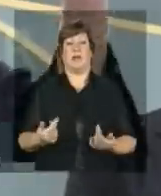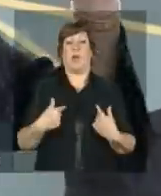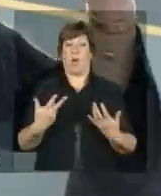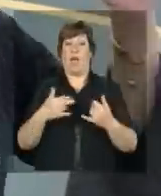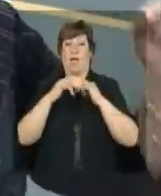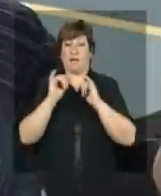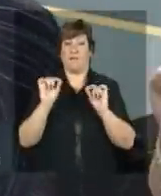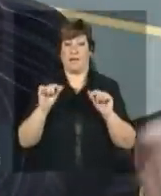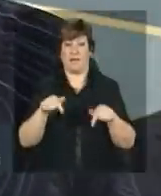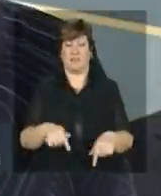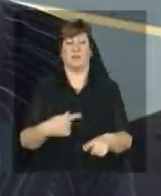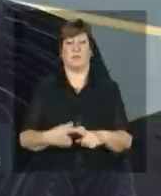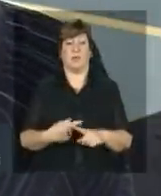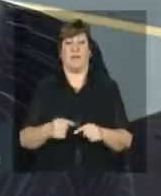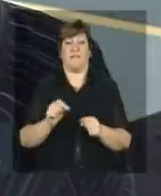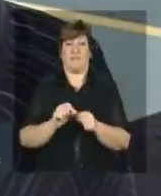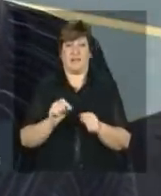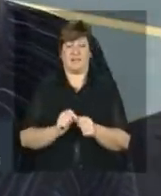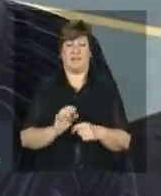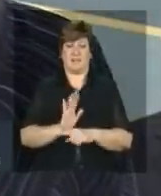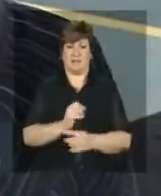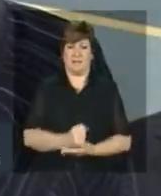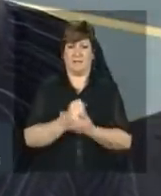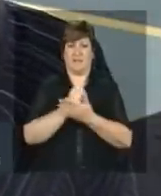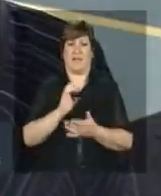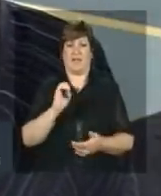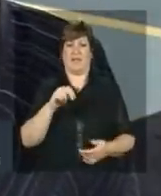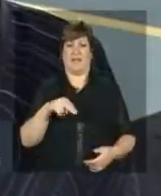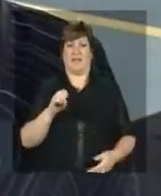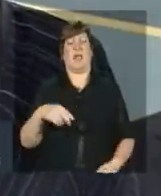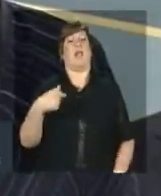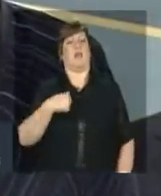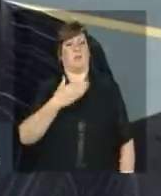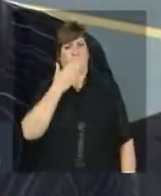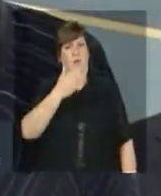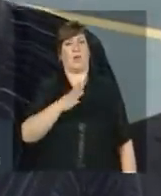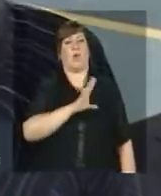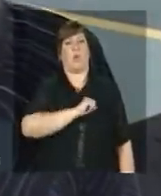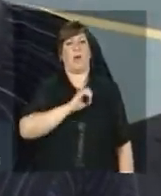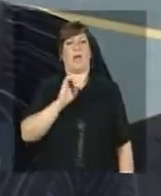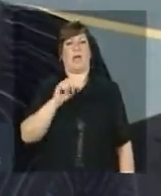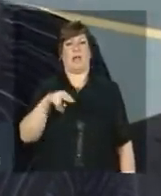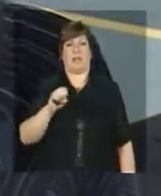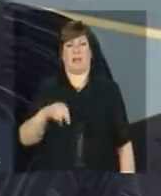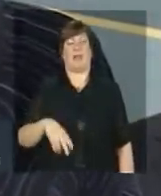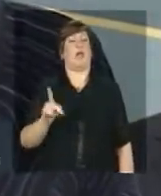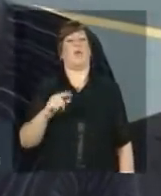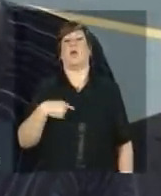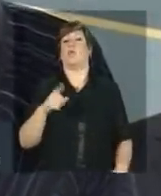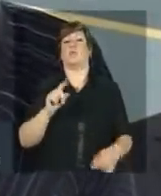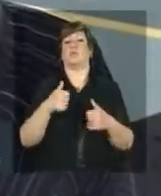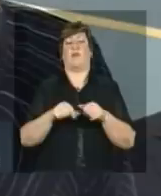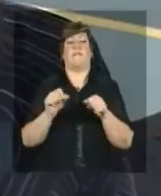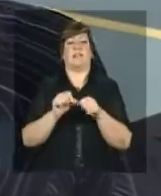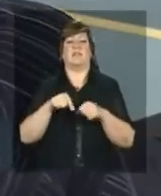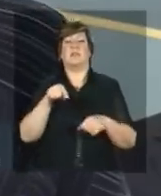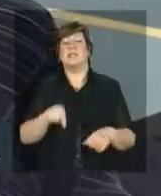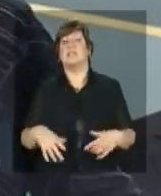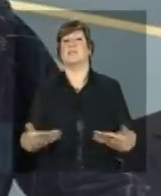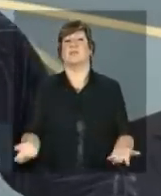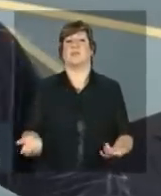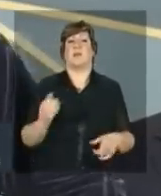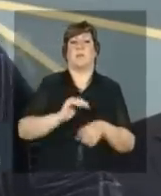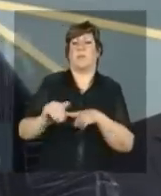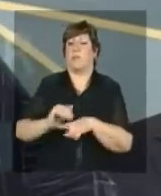fazer a defesa do Enem eu não estou aqui fazendo a defesa do Enem por nenhum princípio